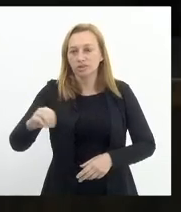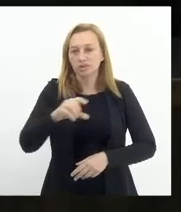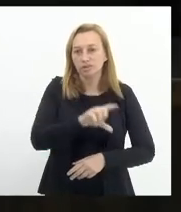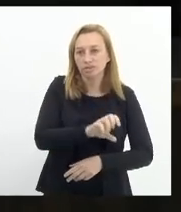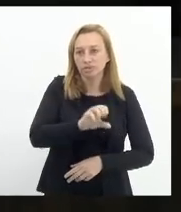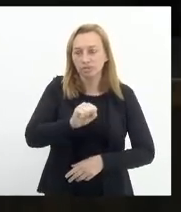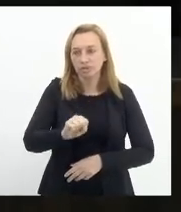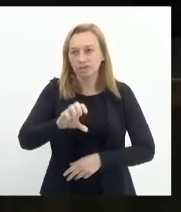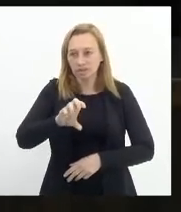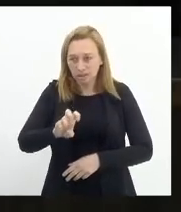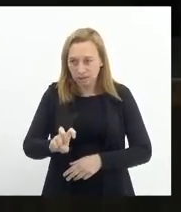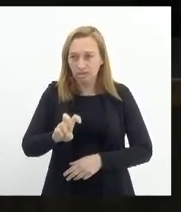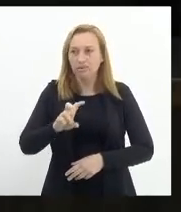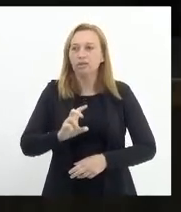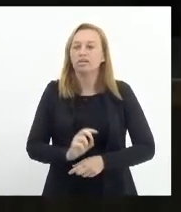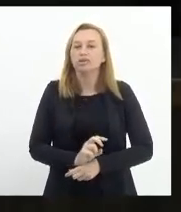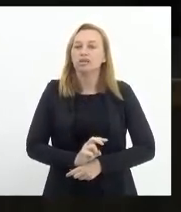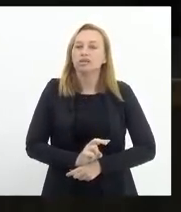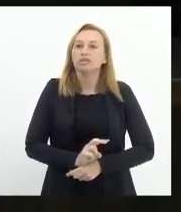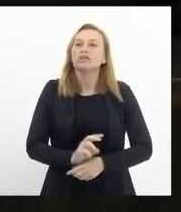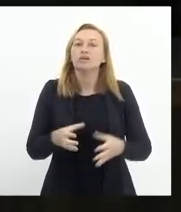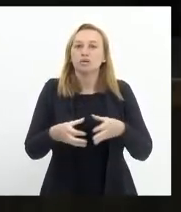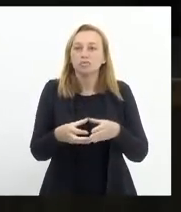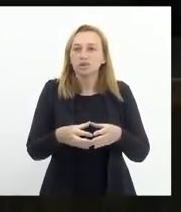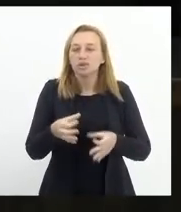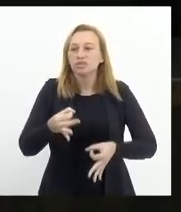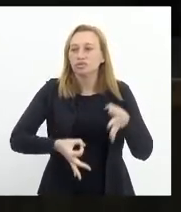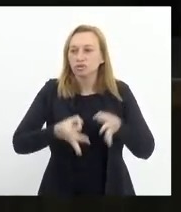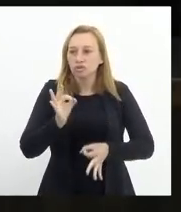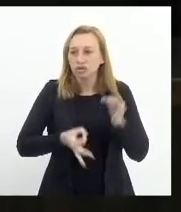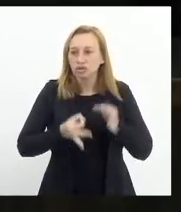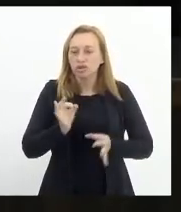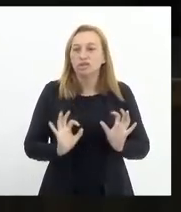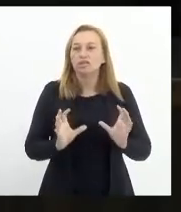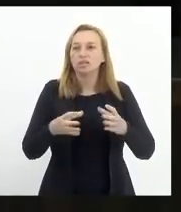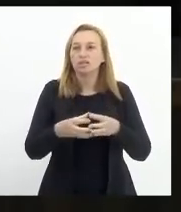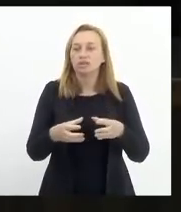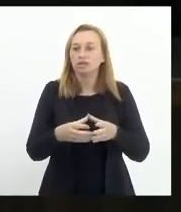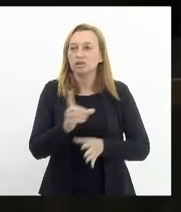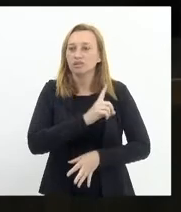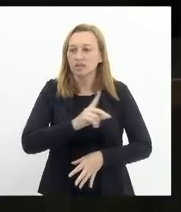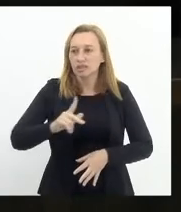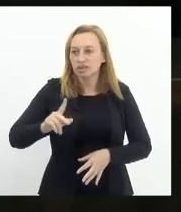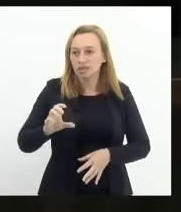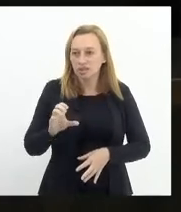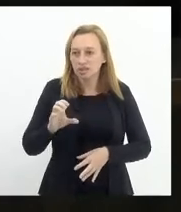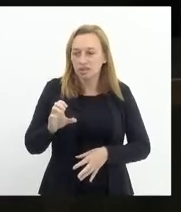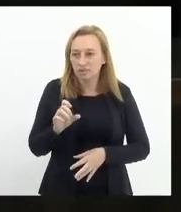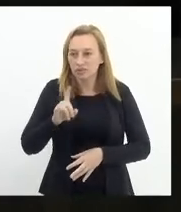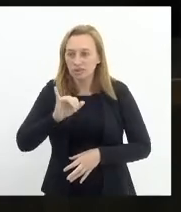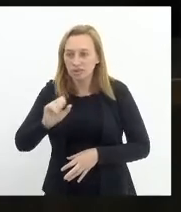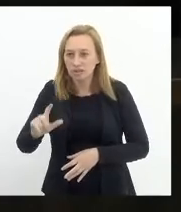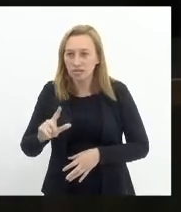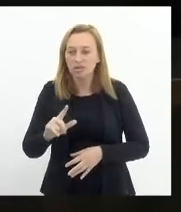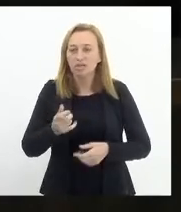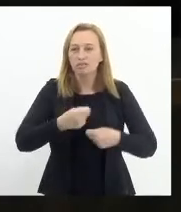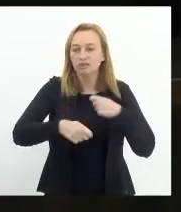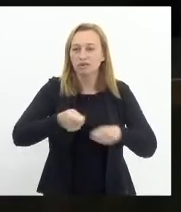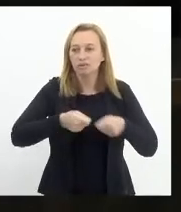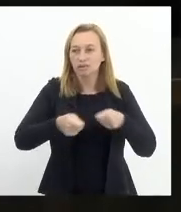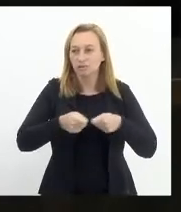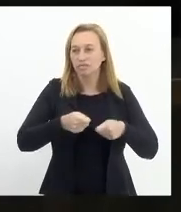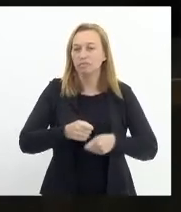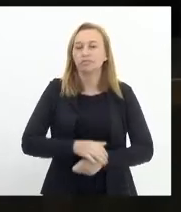menciona. Dependendo de pareceres das Comissões de Constituição, Justiça, Defesa Civil, Servidores Públicos, Orçamento, Finanças, Fiscalização Financeira e